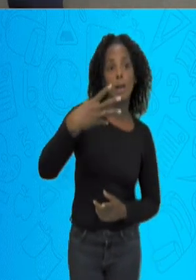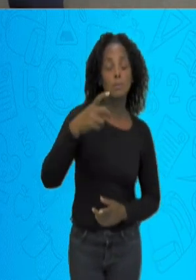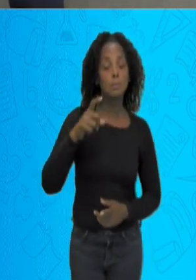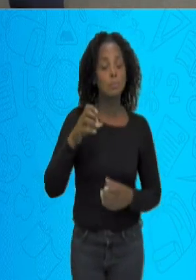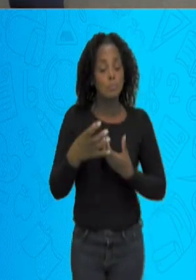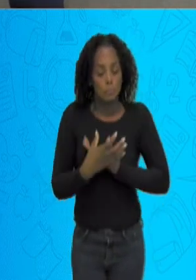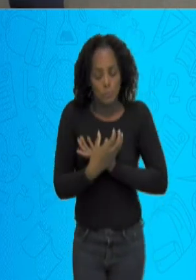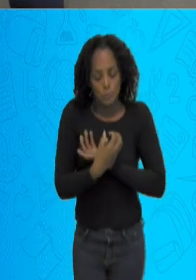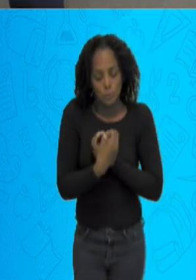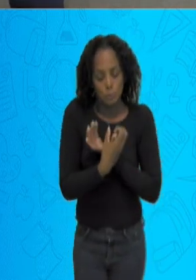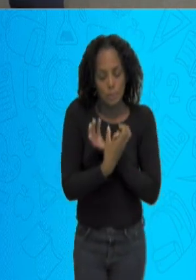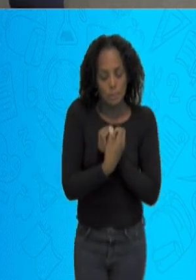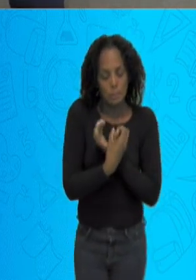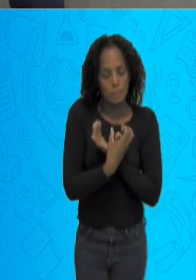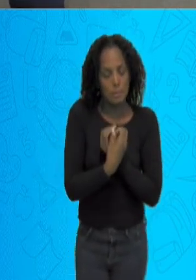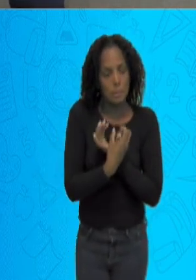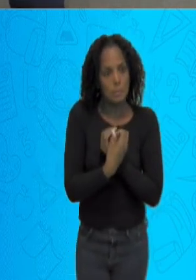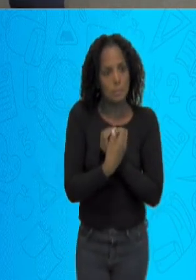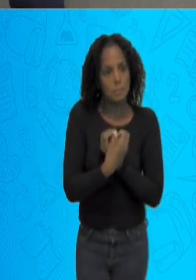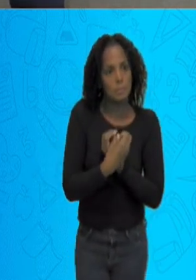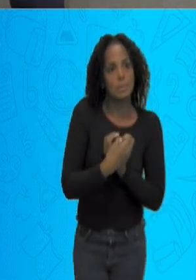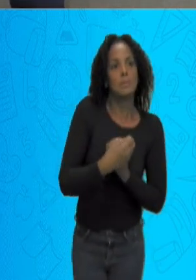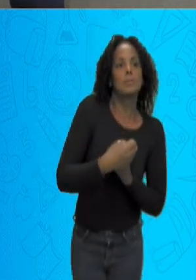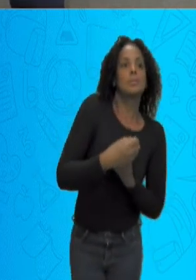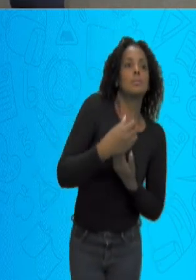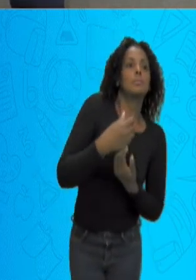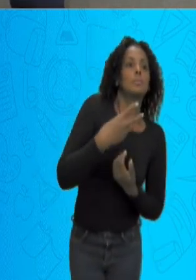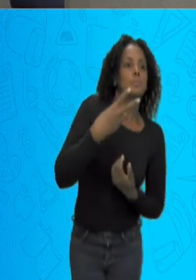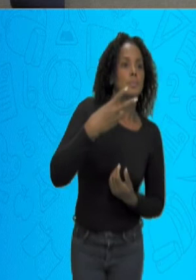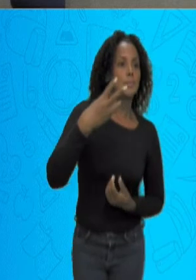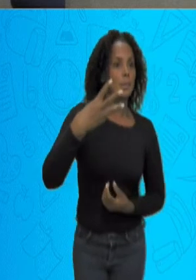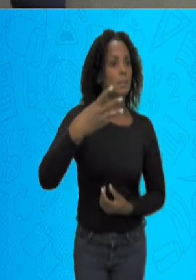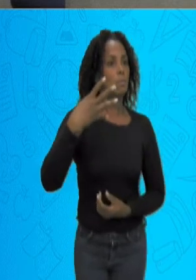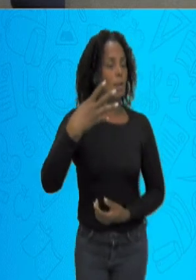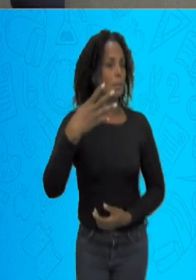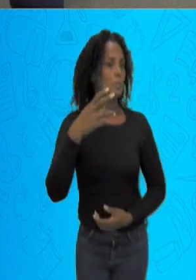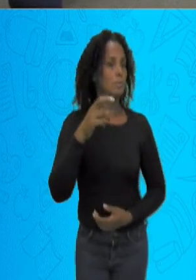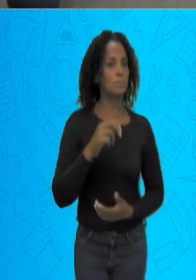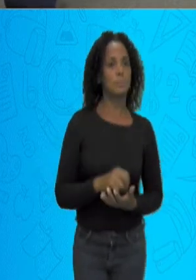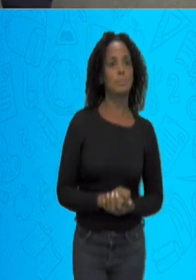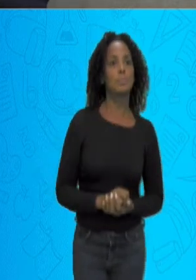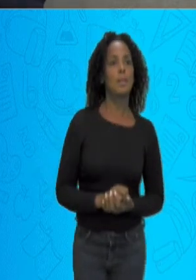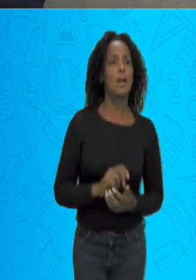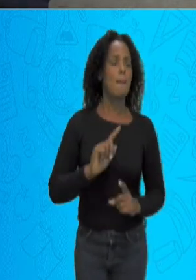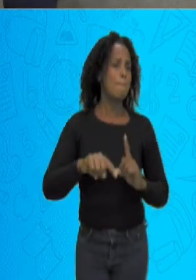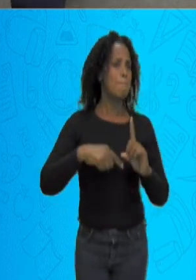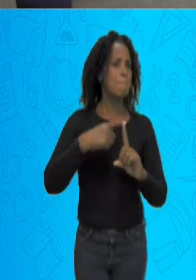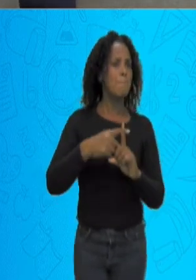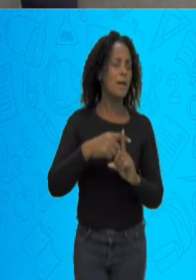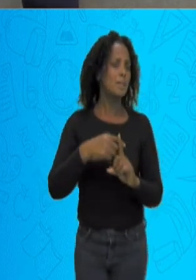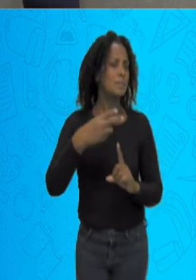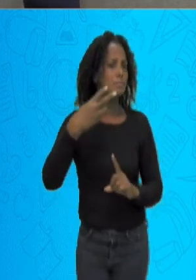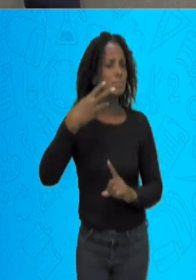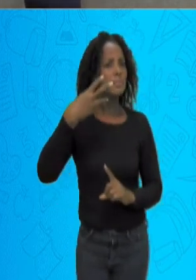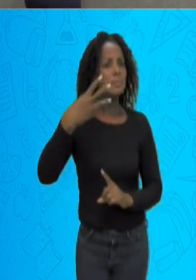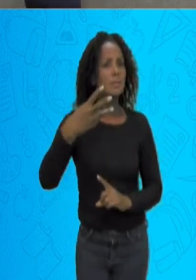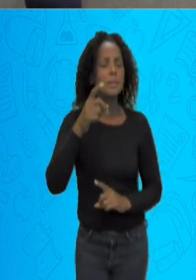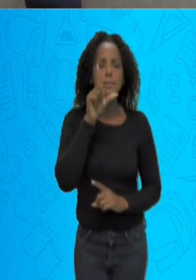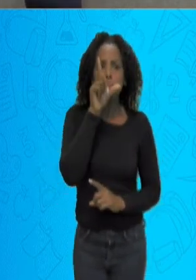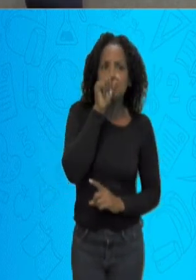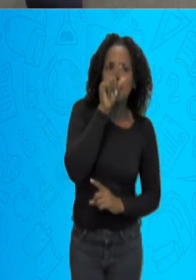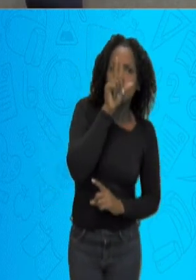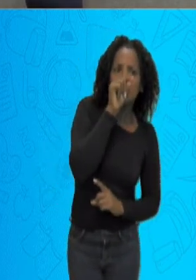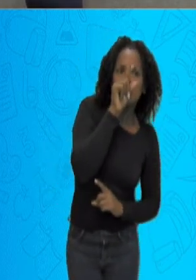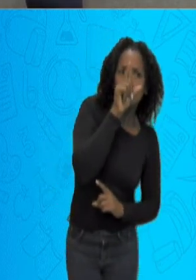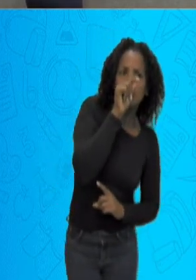Quatro joaninhas. Uma, duas, três. Quatro joaninhas. Três passarinhos.